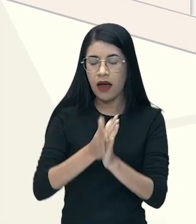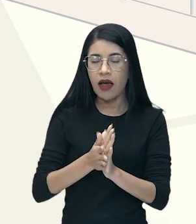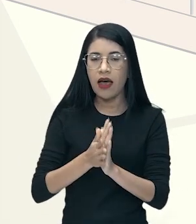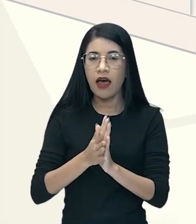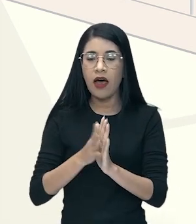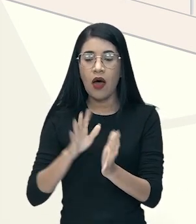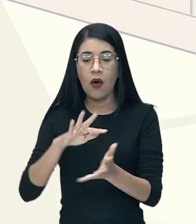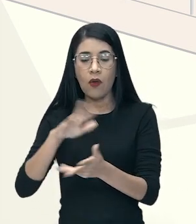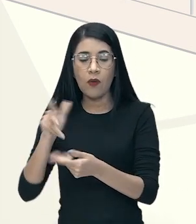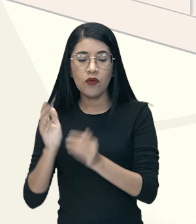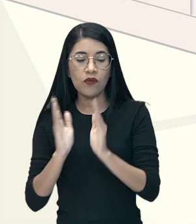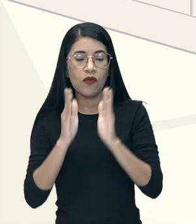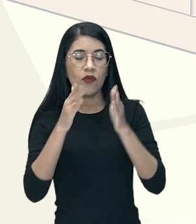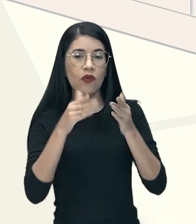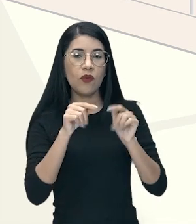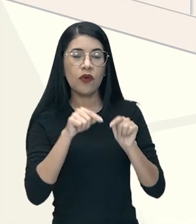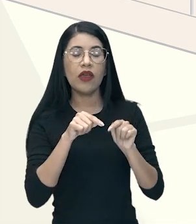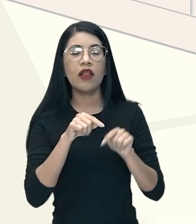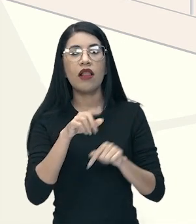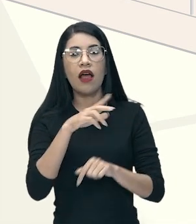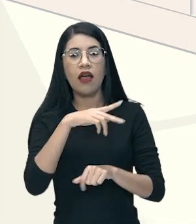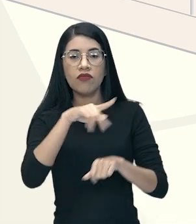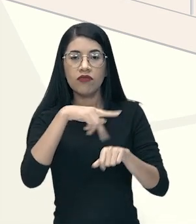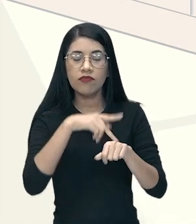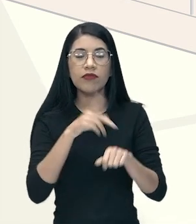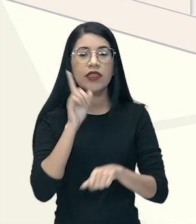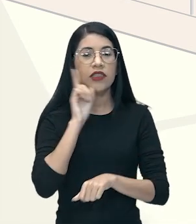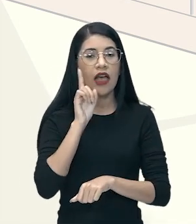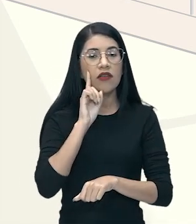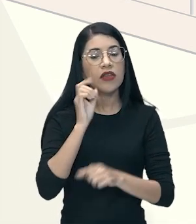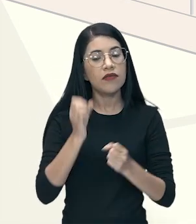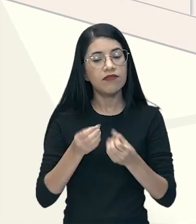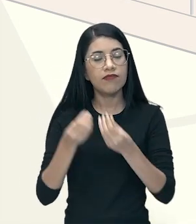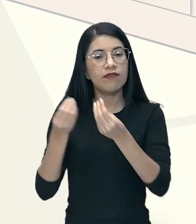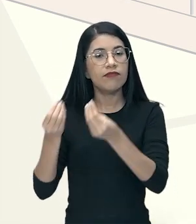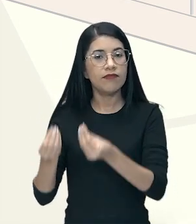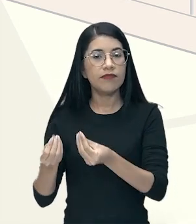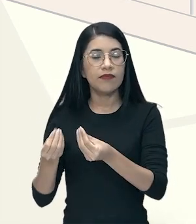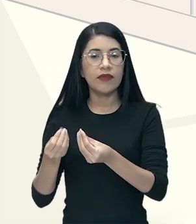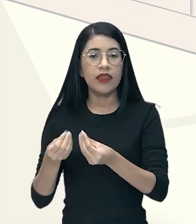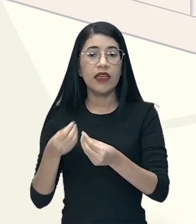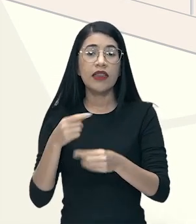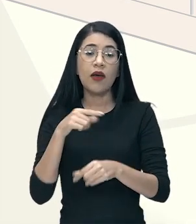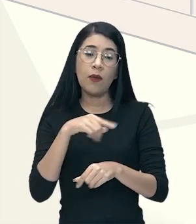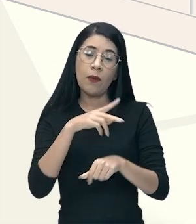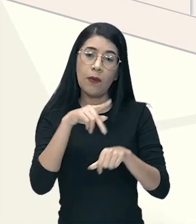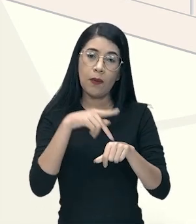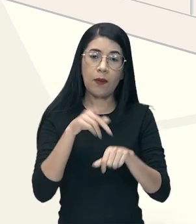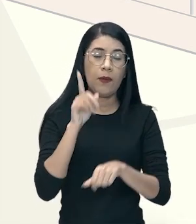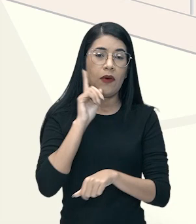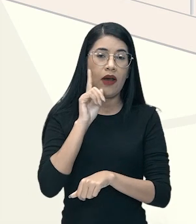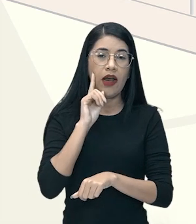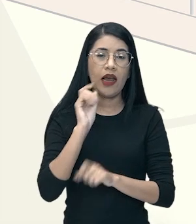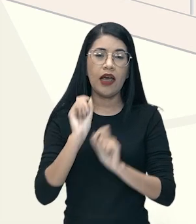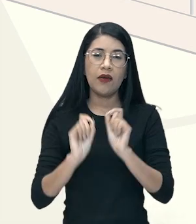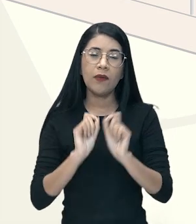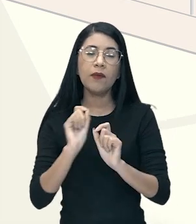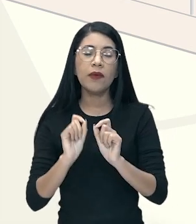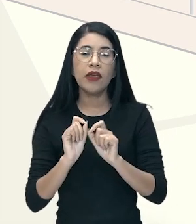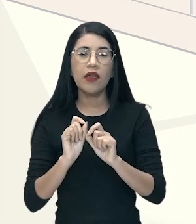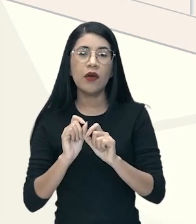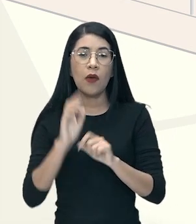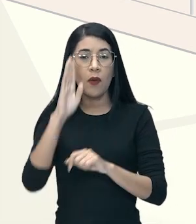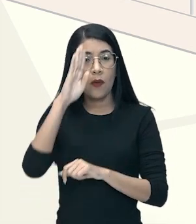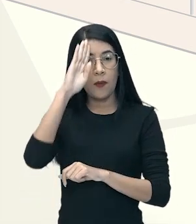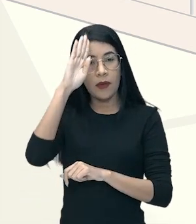se voltou, então, para o os americanos tinham a oferecer. Os americanos, então, se tornaram o a gente pode descrever como o